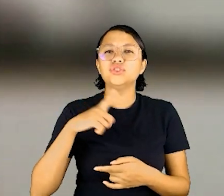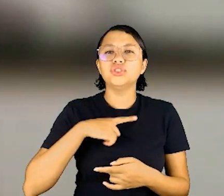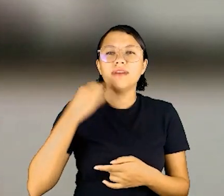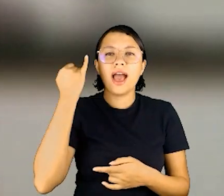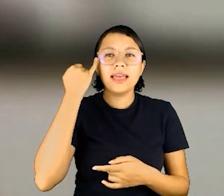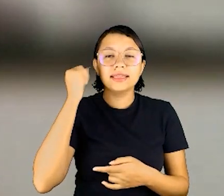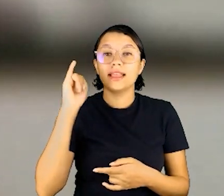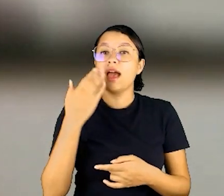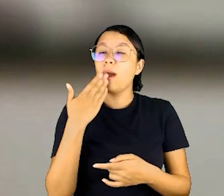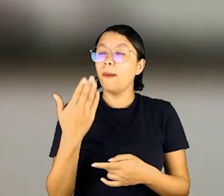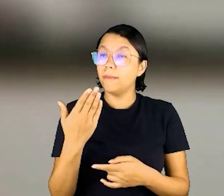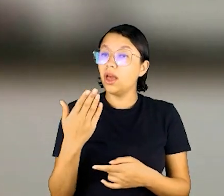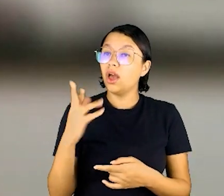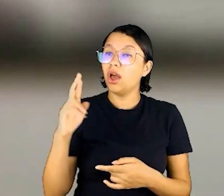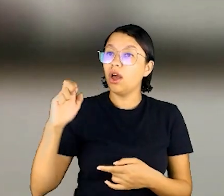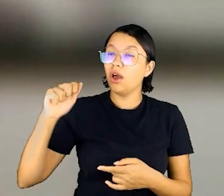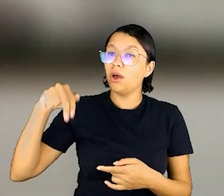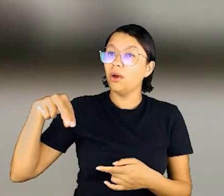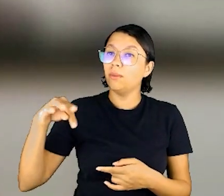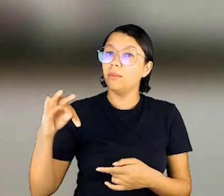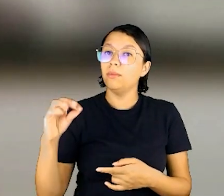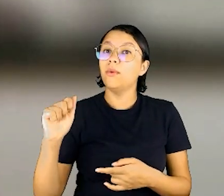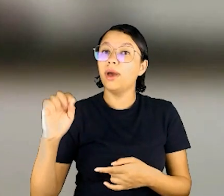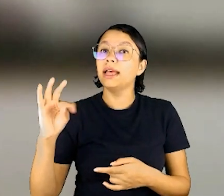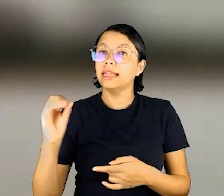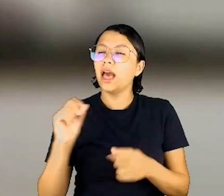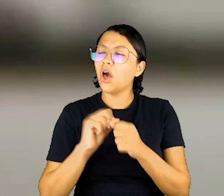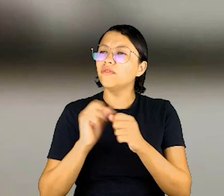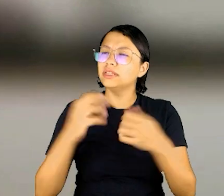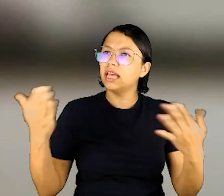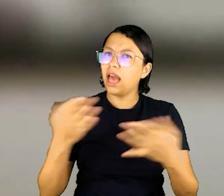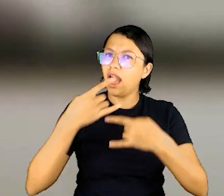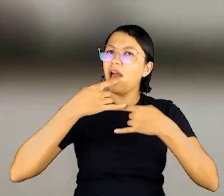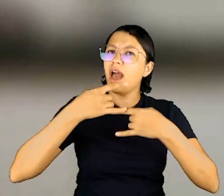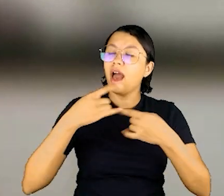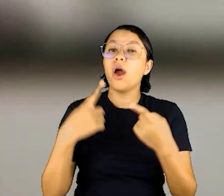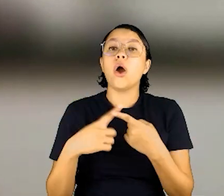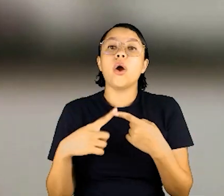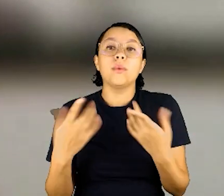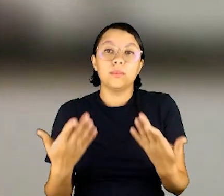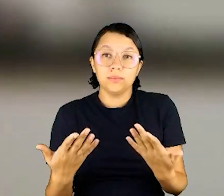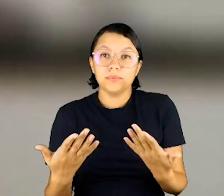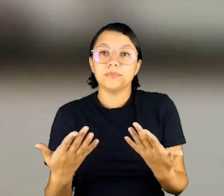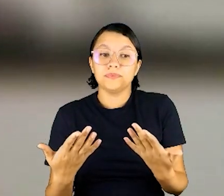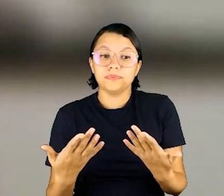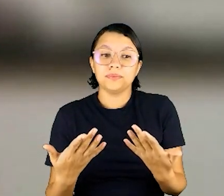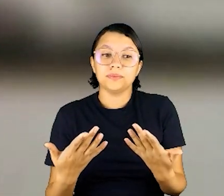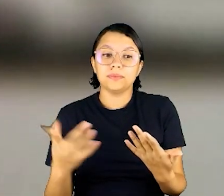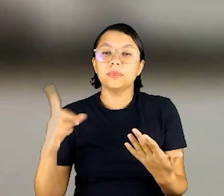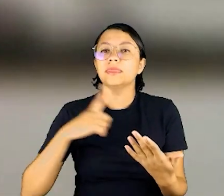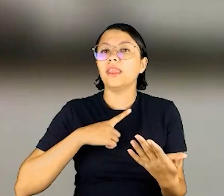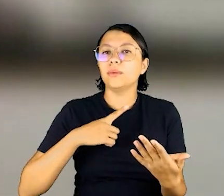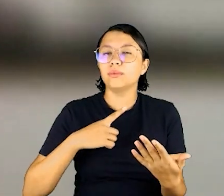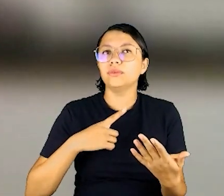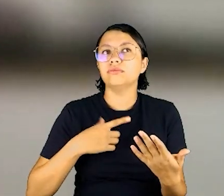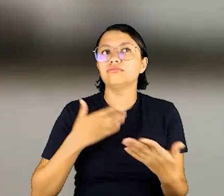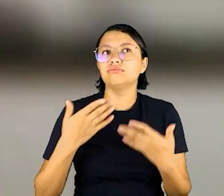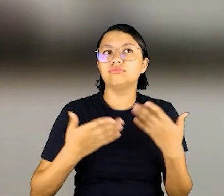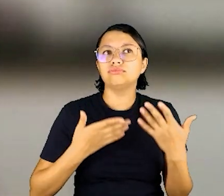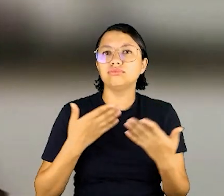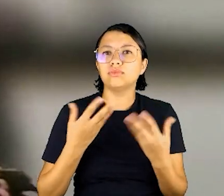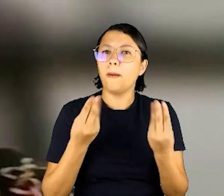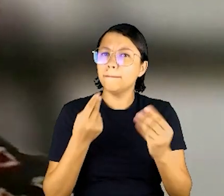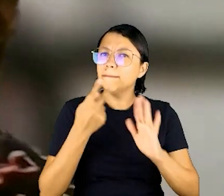Eu tive a ideia de pedir para o doutor Renato fazer essa live, porque, afinal de contas, nós temos